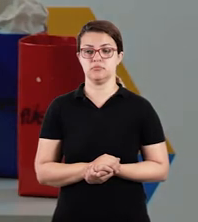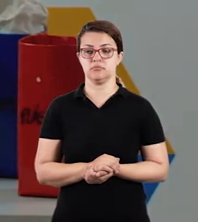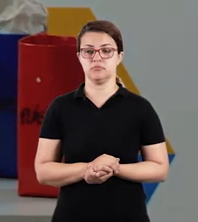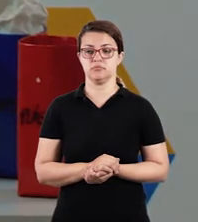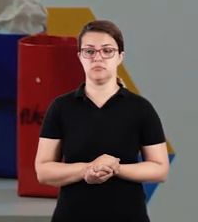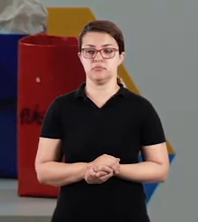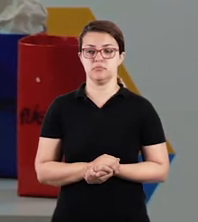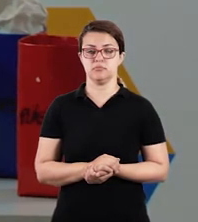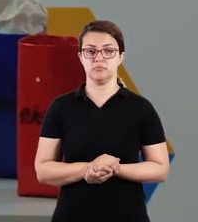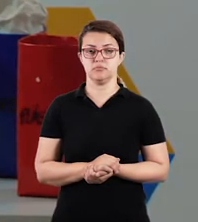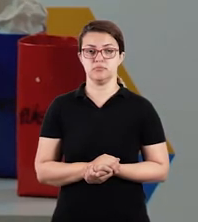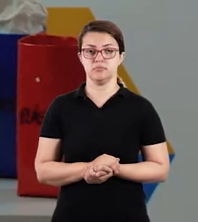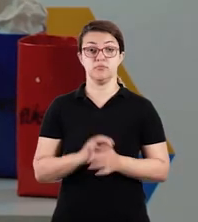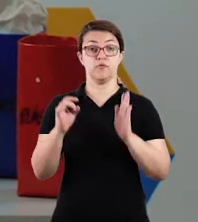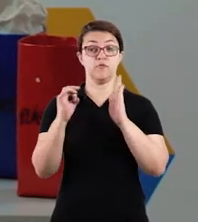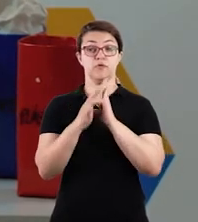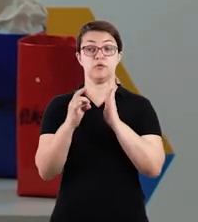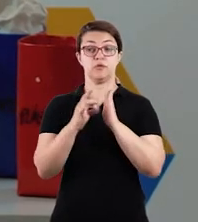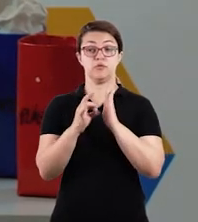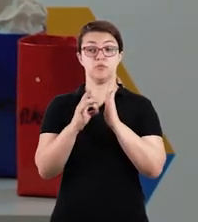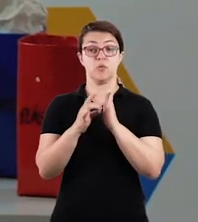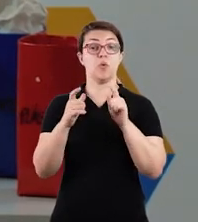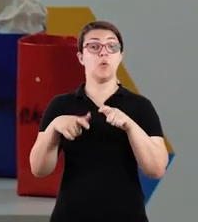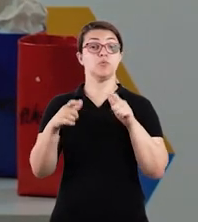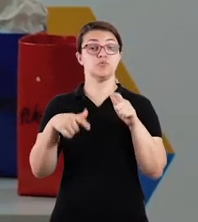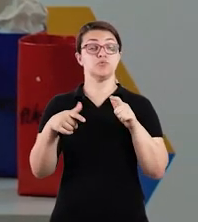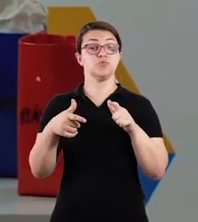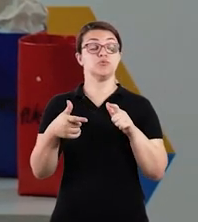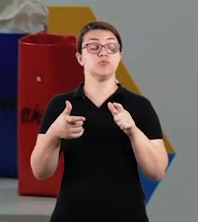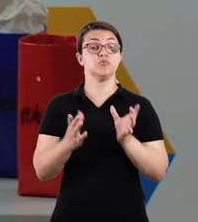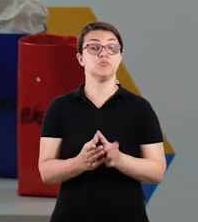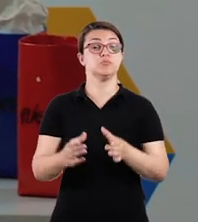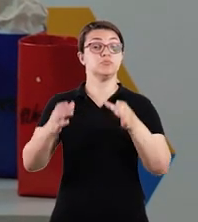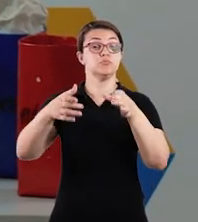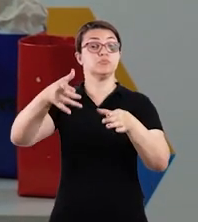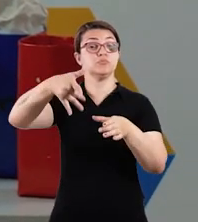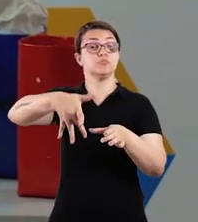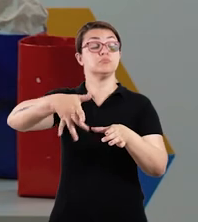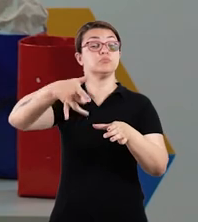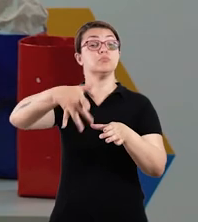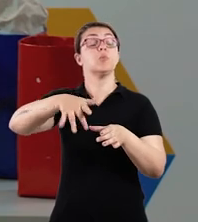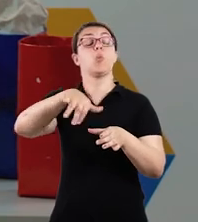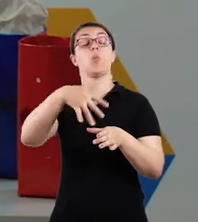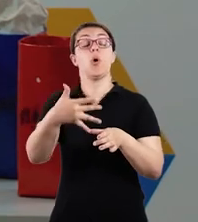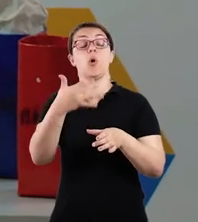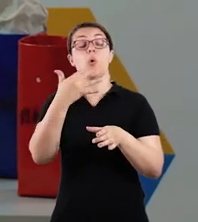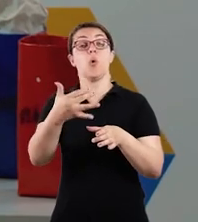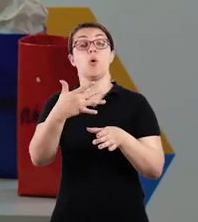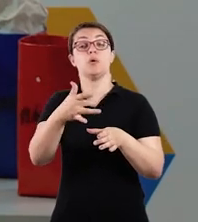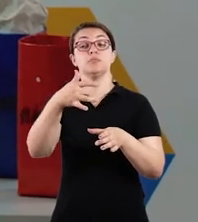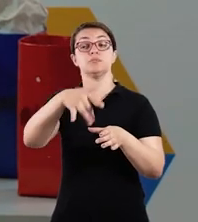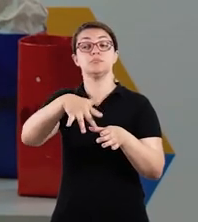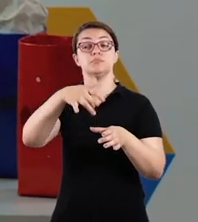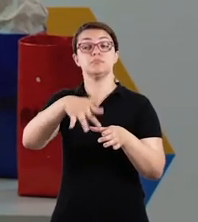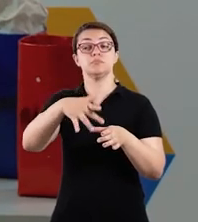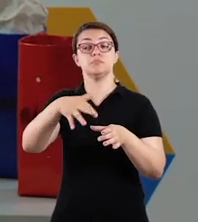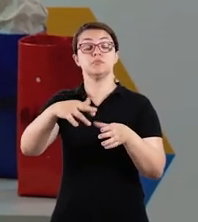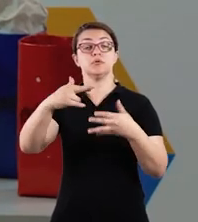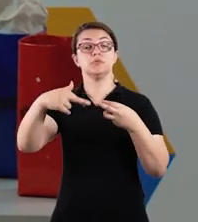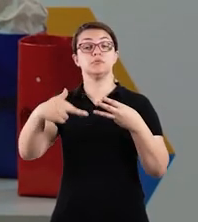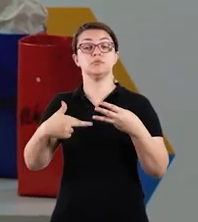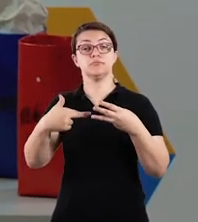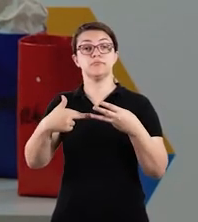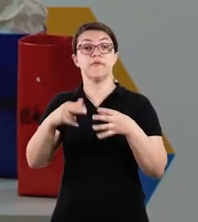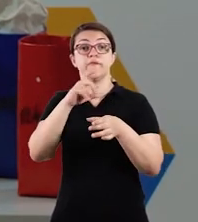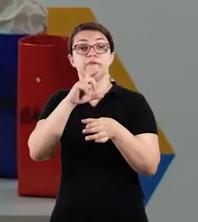Na nossa latinha azul. O vidro. O vidro. Qual das cores aqui, Qual das latinhas eu vou reciclar o